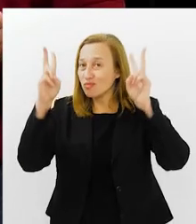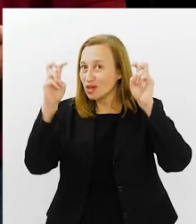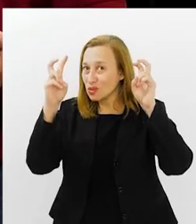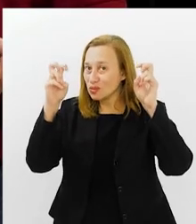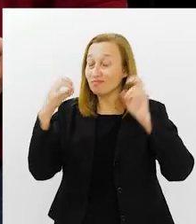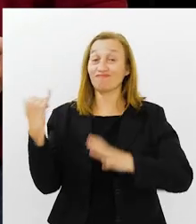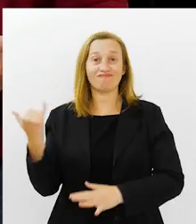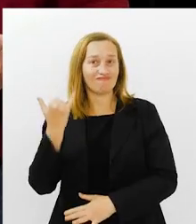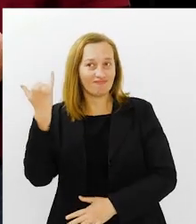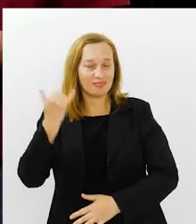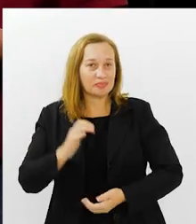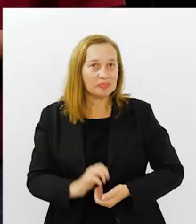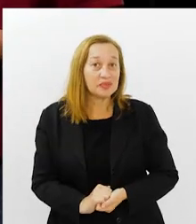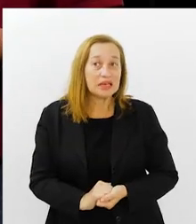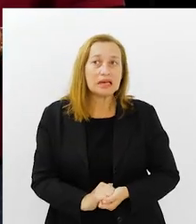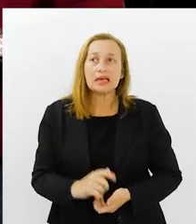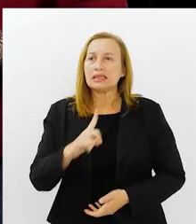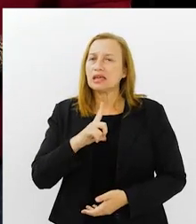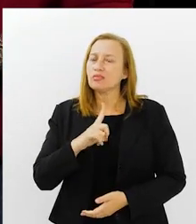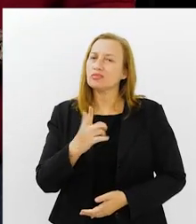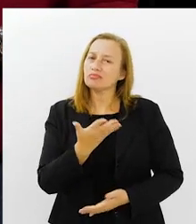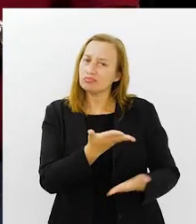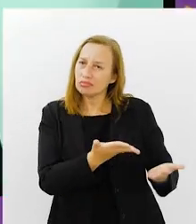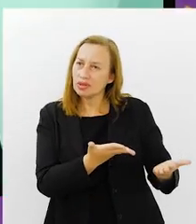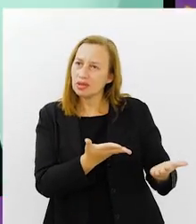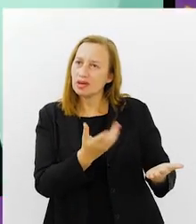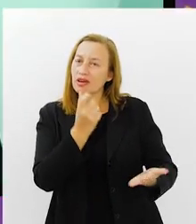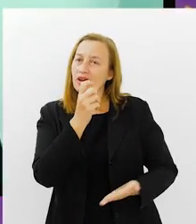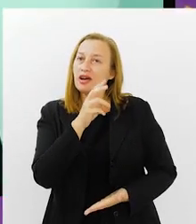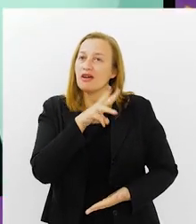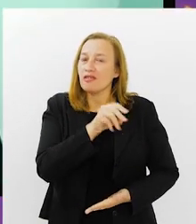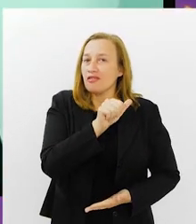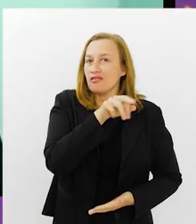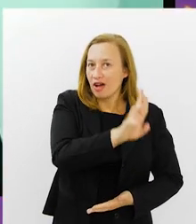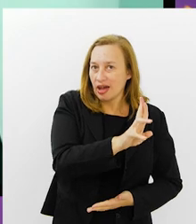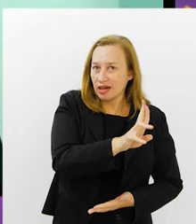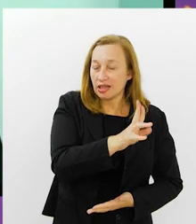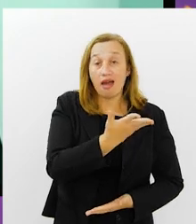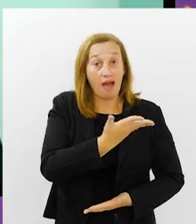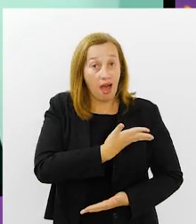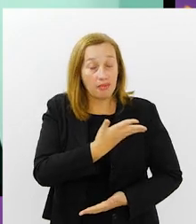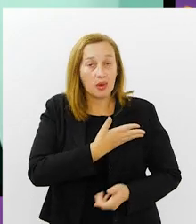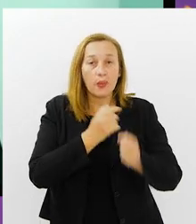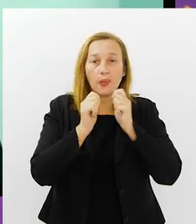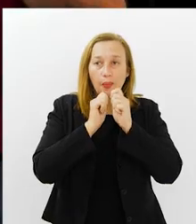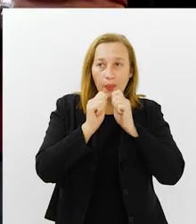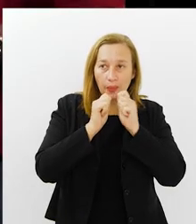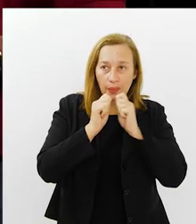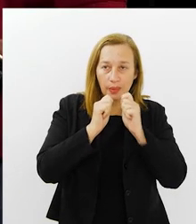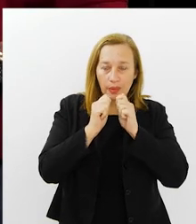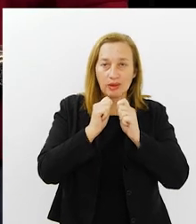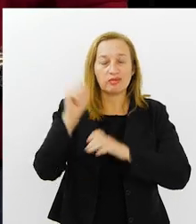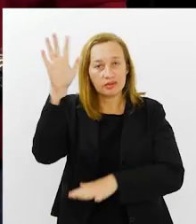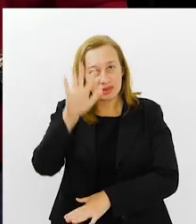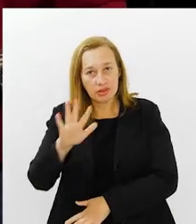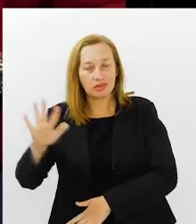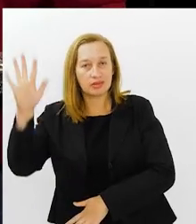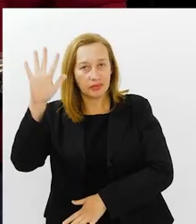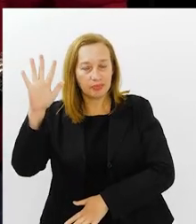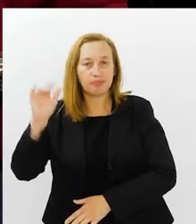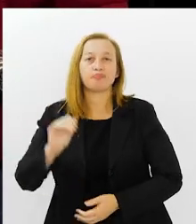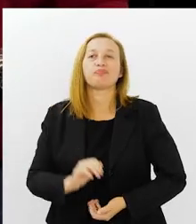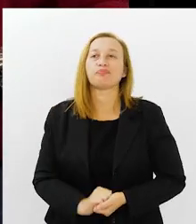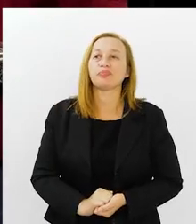bem palpitante. E nós temos aqui o Wagner Menezes, colega, amigo, jornalista, de várias jornadas a nível nacional e a nível